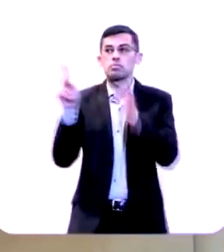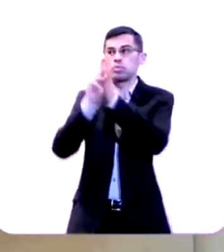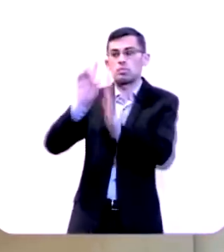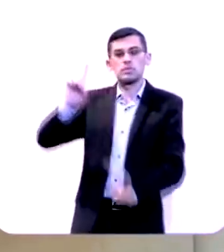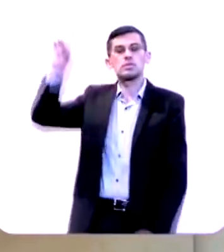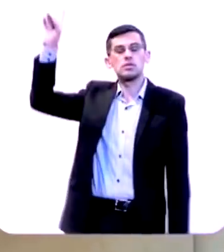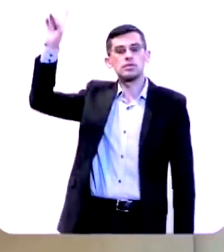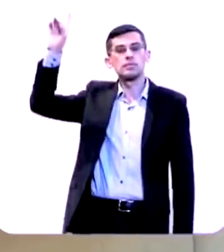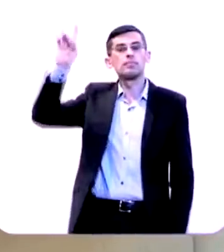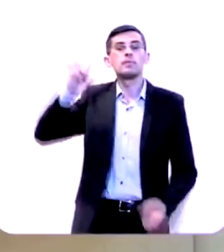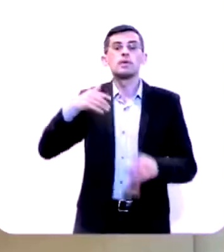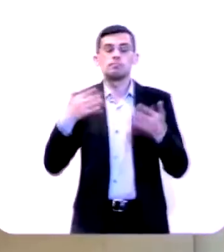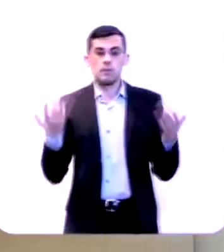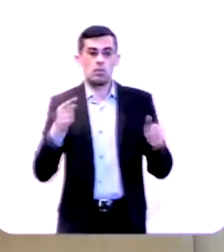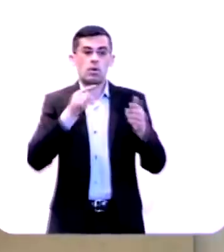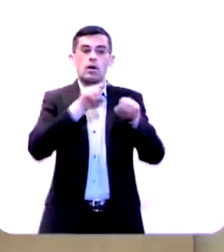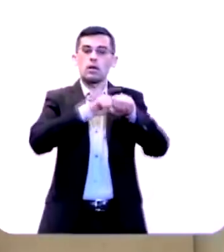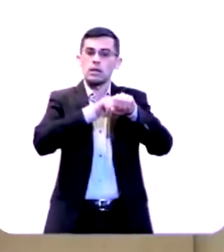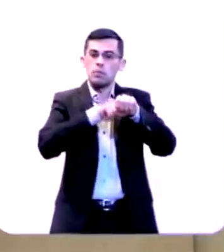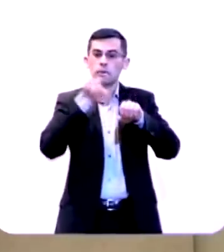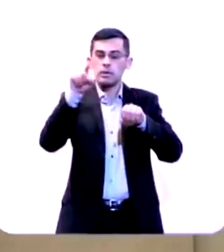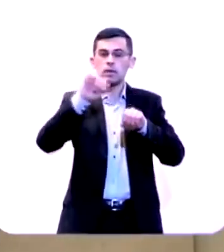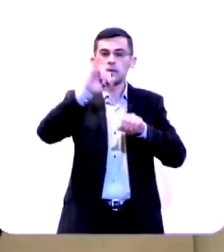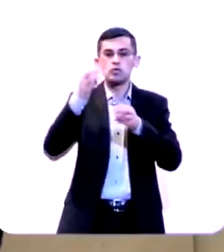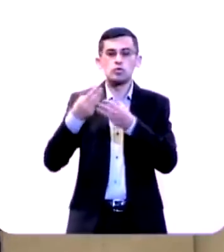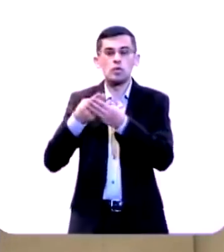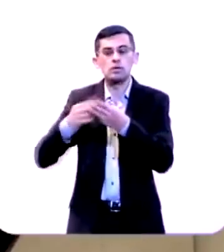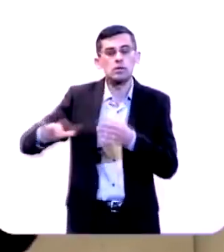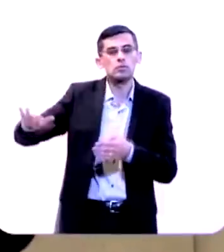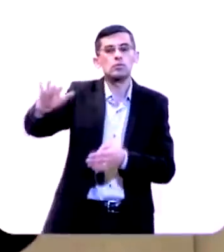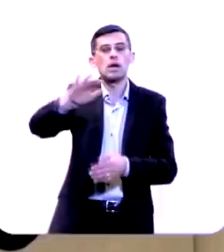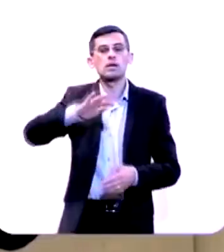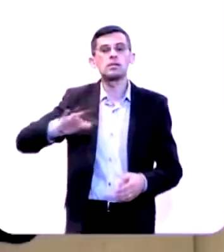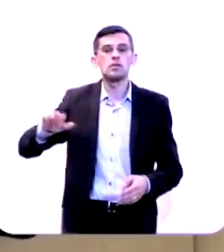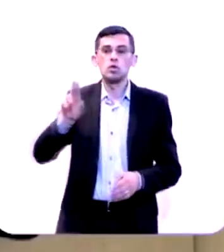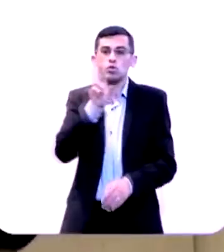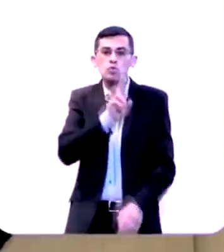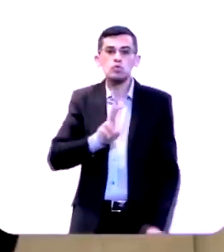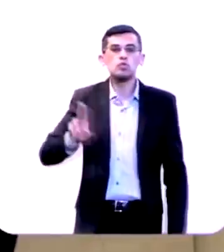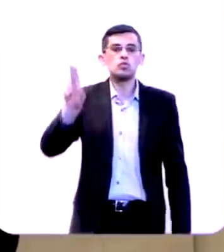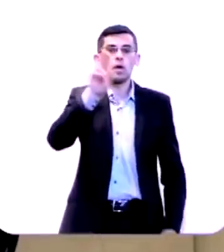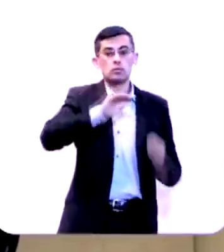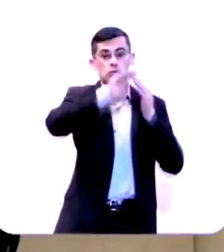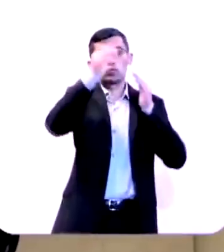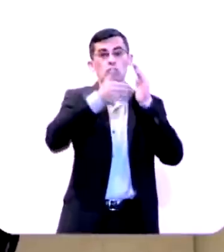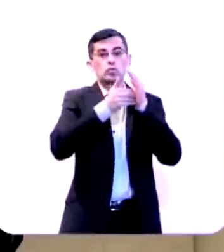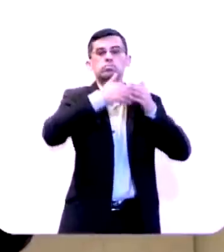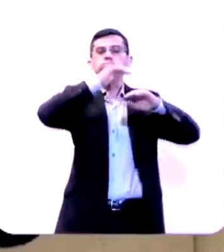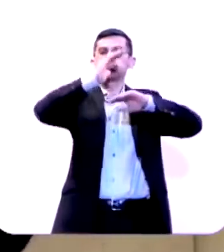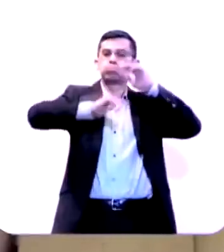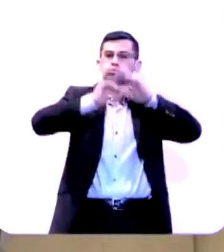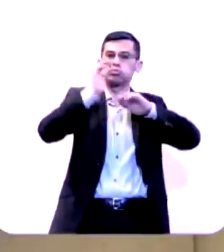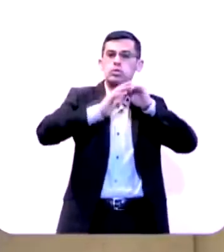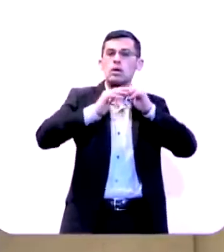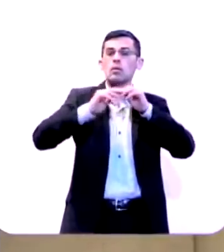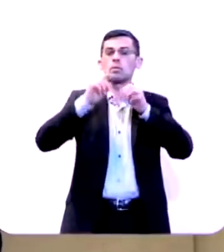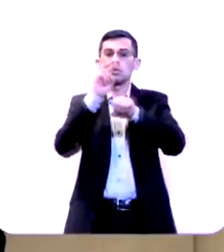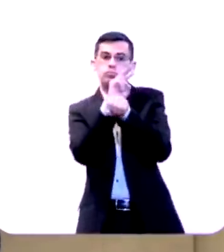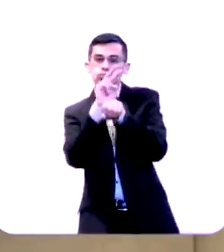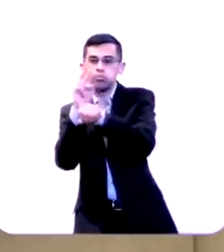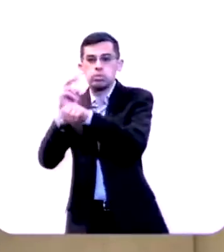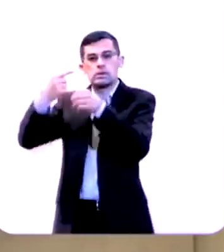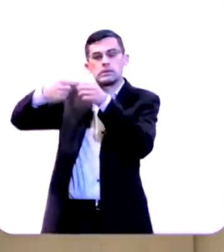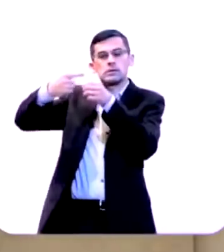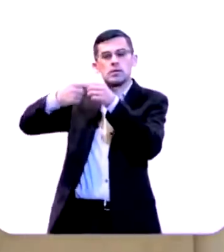aquele momento Judá tinha usado tudo que estava às suas mãos para poder defender a sua